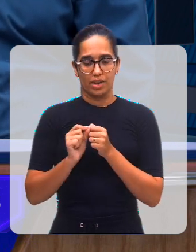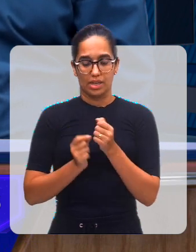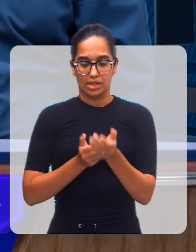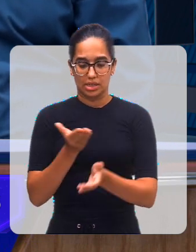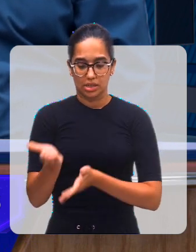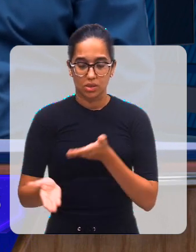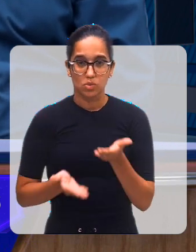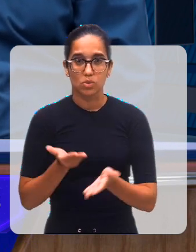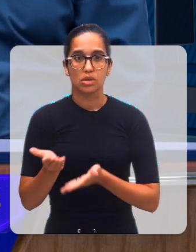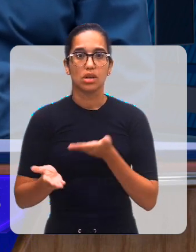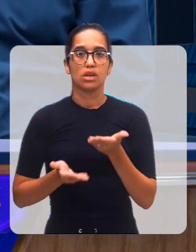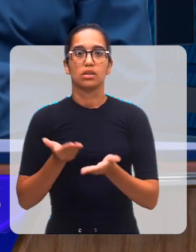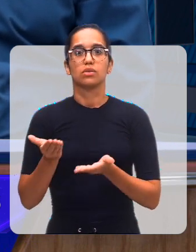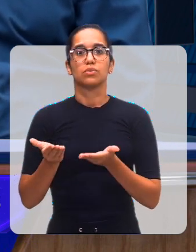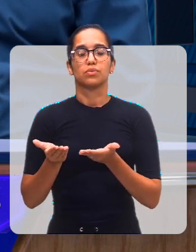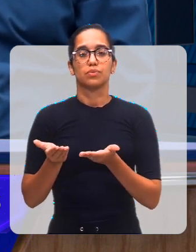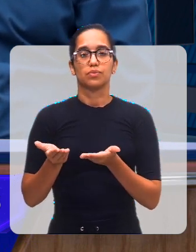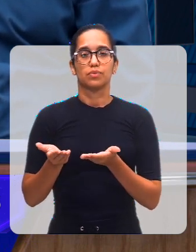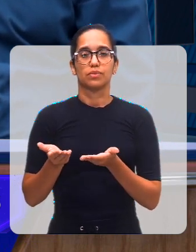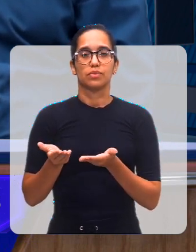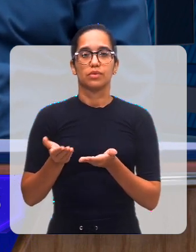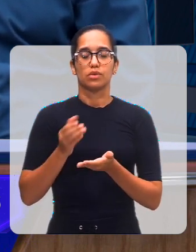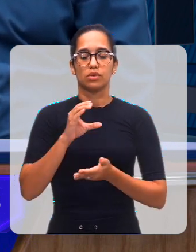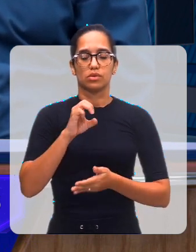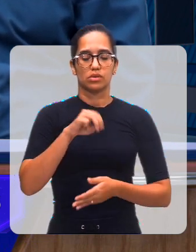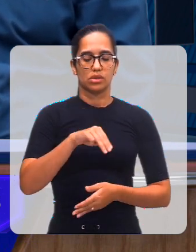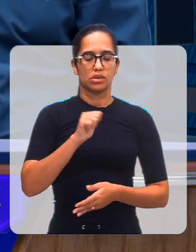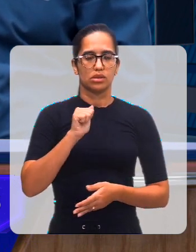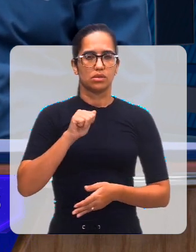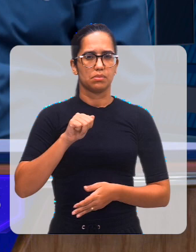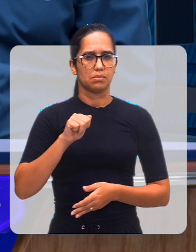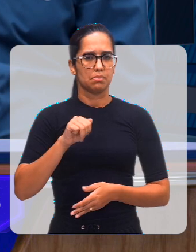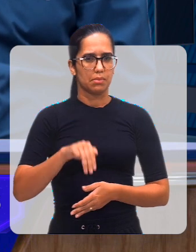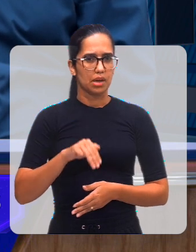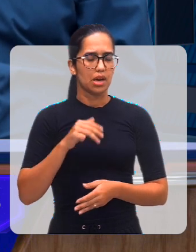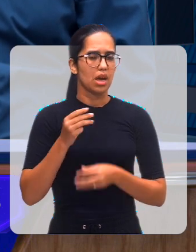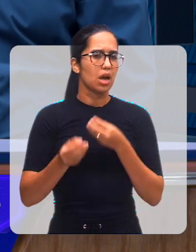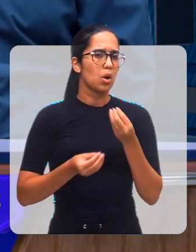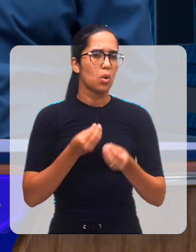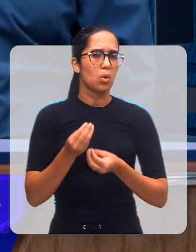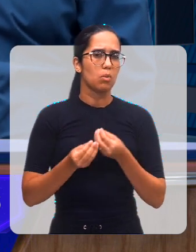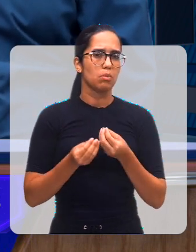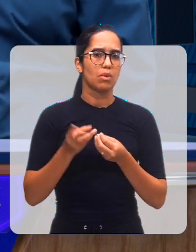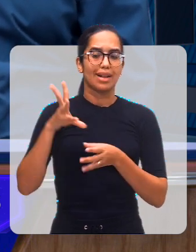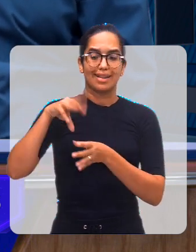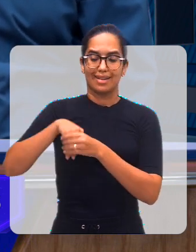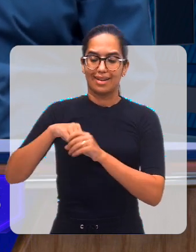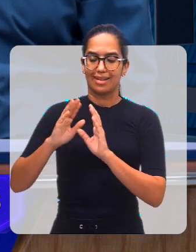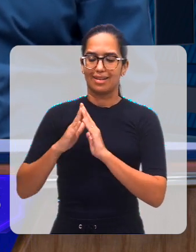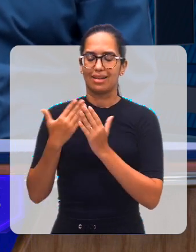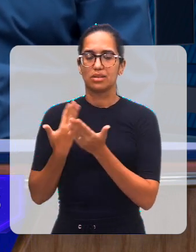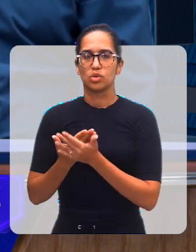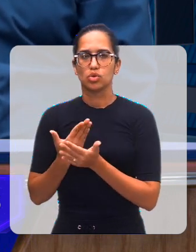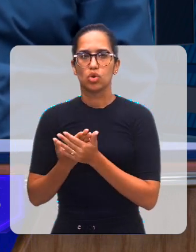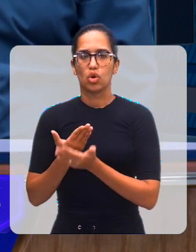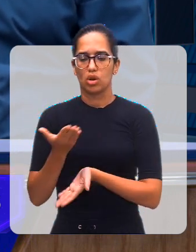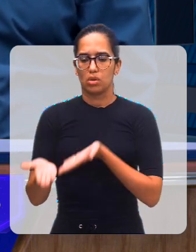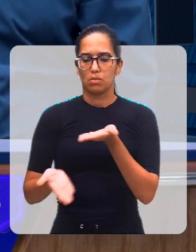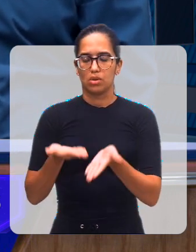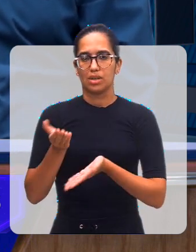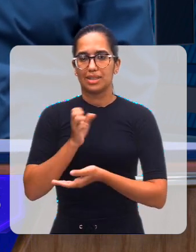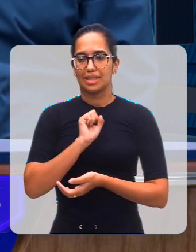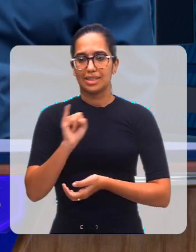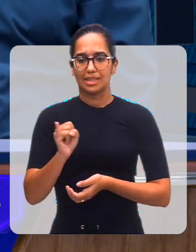feito esse acompanhamento, quer dizer, o atendimento é feito lá na sede do Seman, e esse atendimento lá na